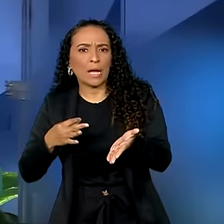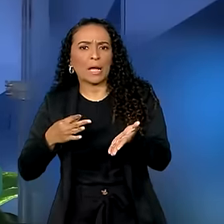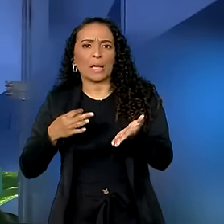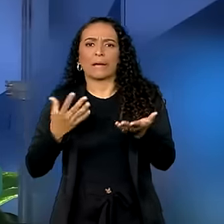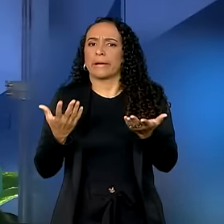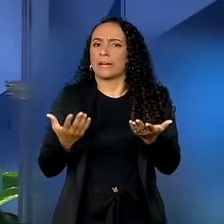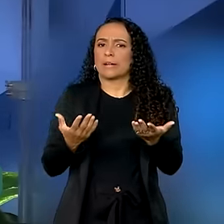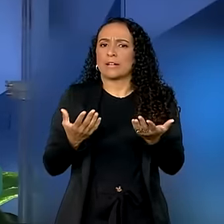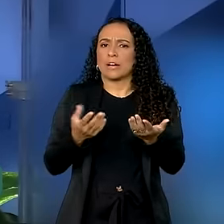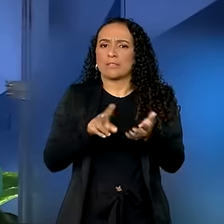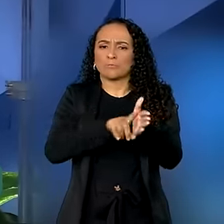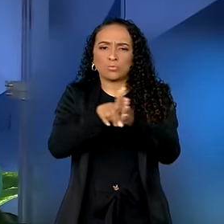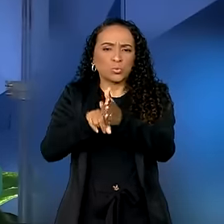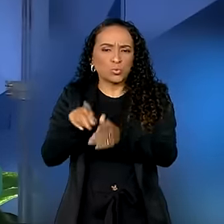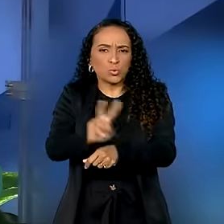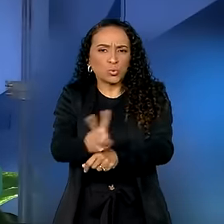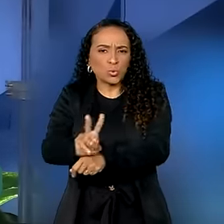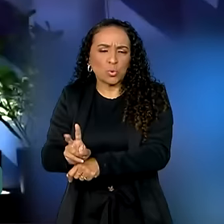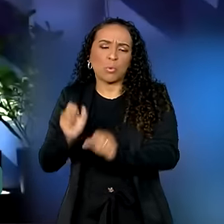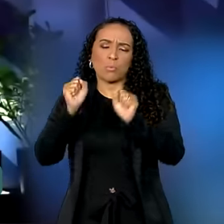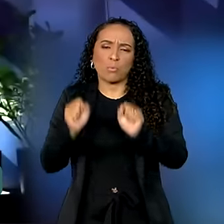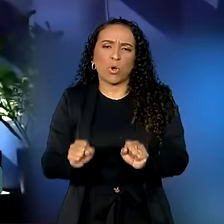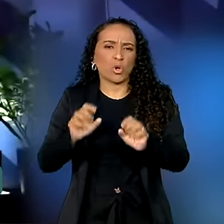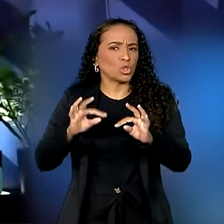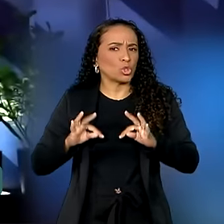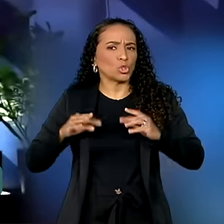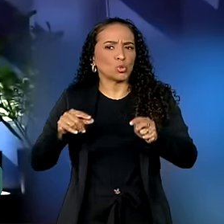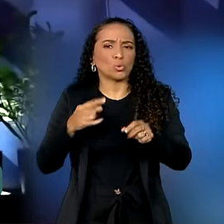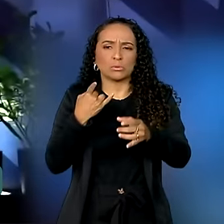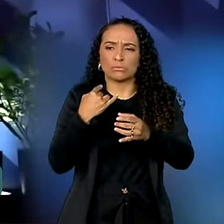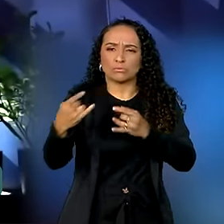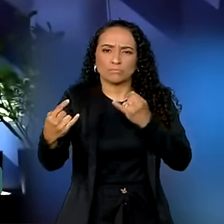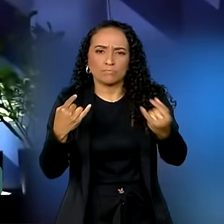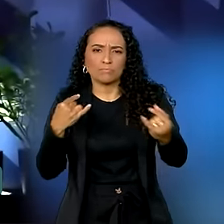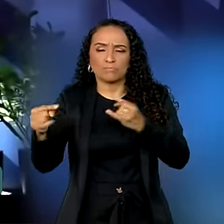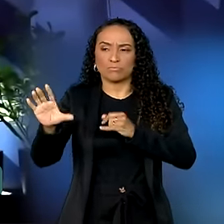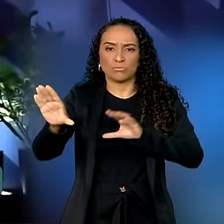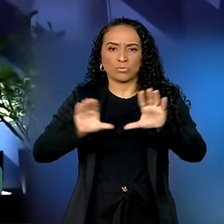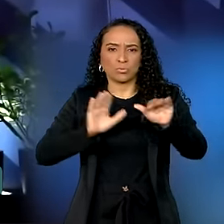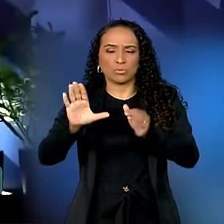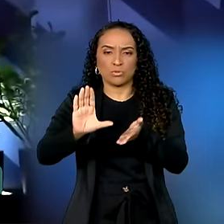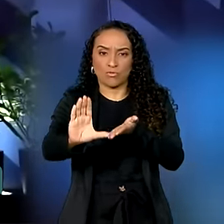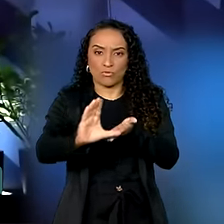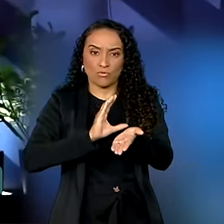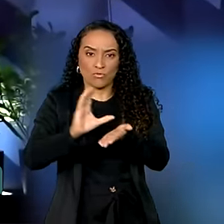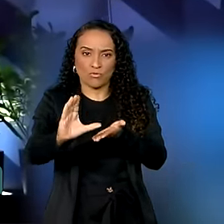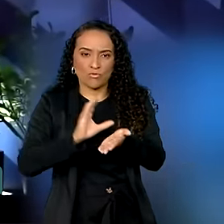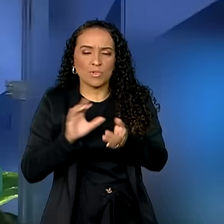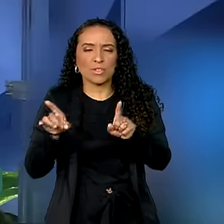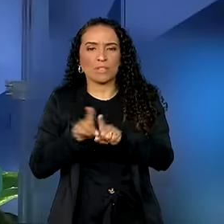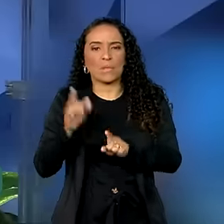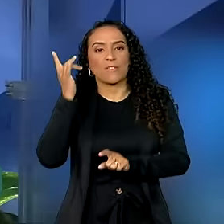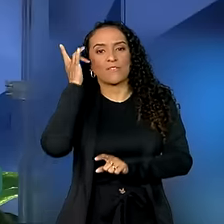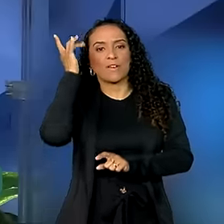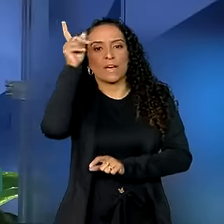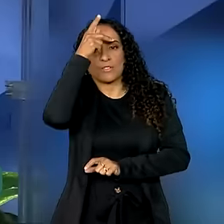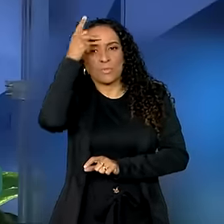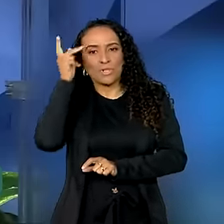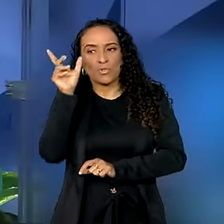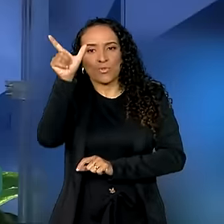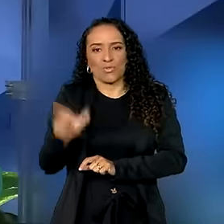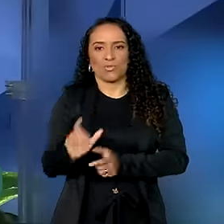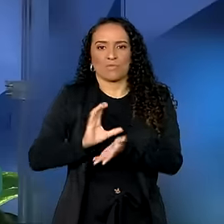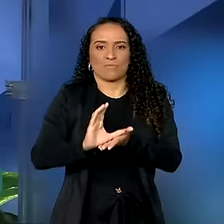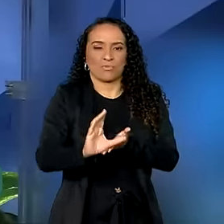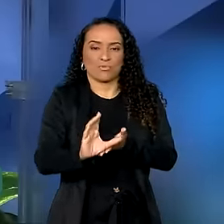parte fiscal, enfim, poder atrair investimento e facilitar a vida do investidor e